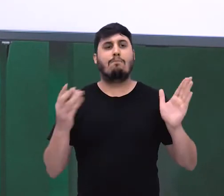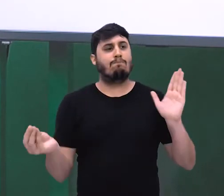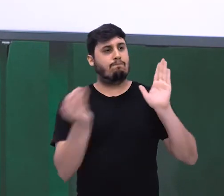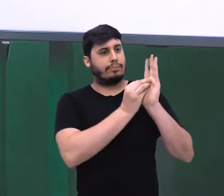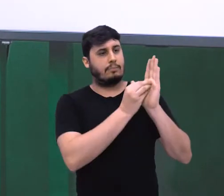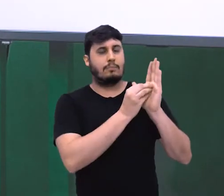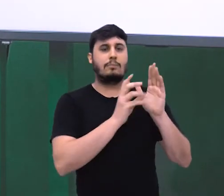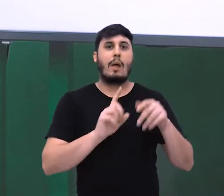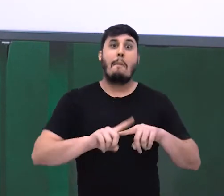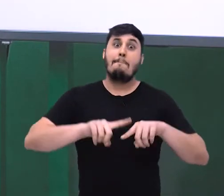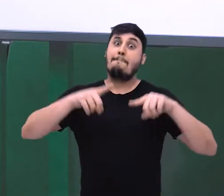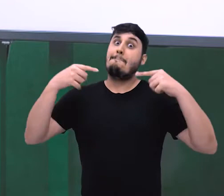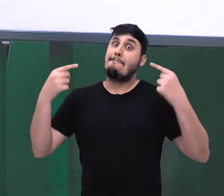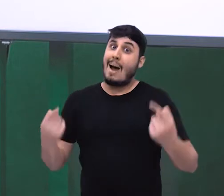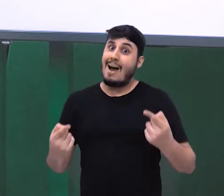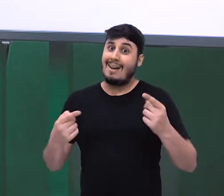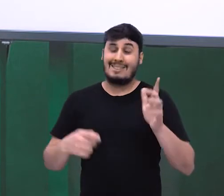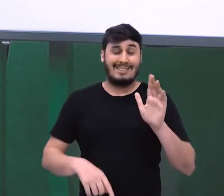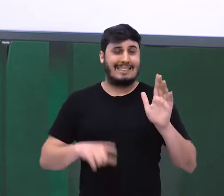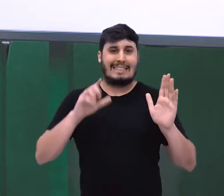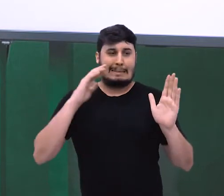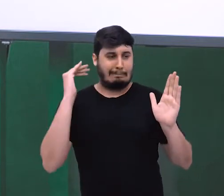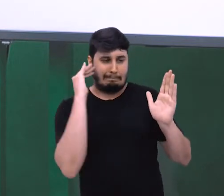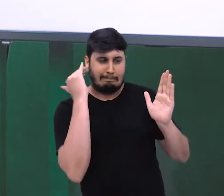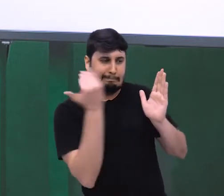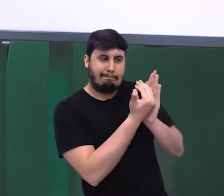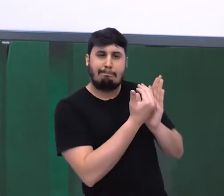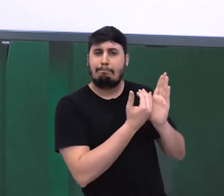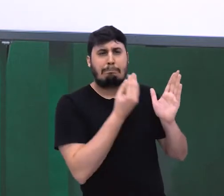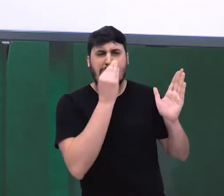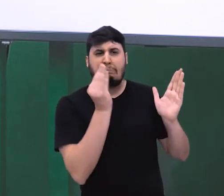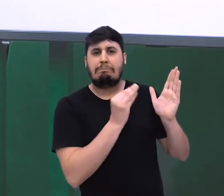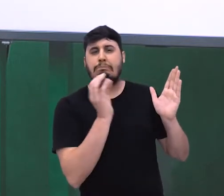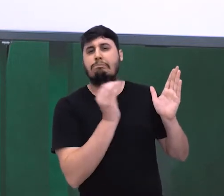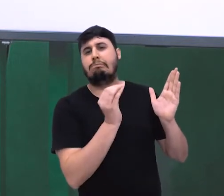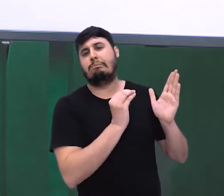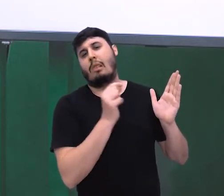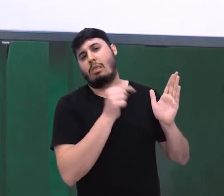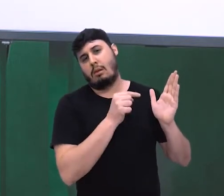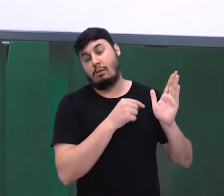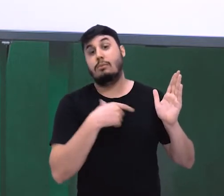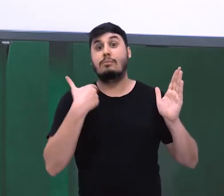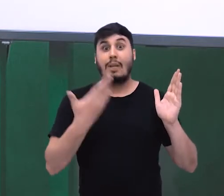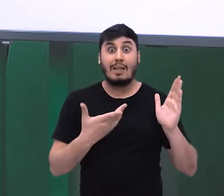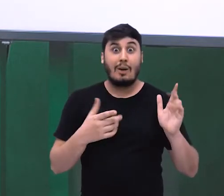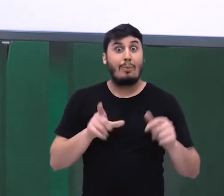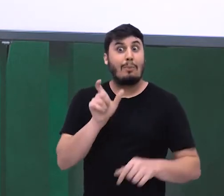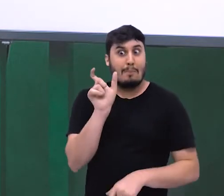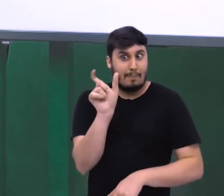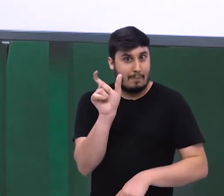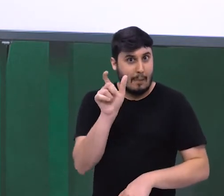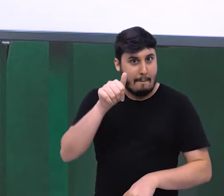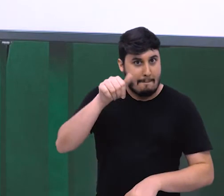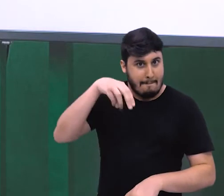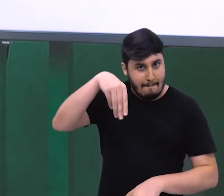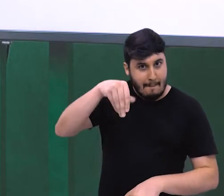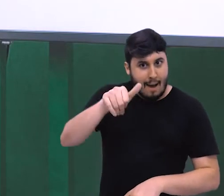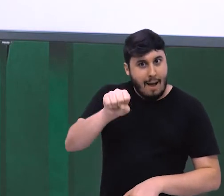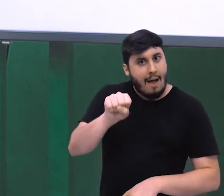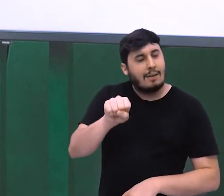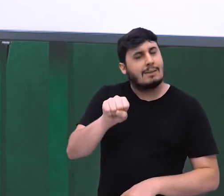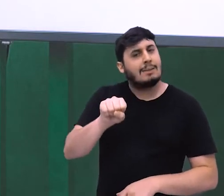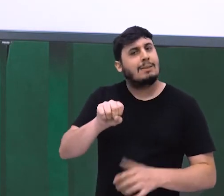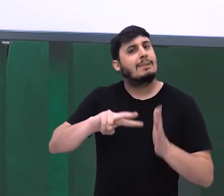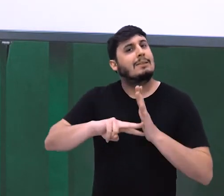direito não é assegurado. Então, percebam aí essa relação de oposição, essa relação de